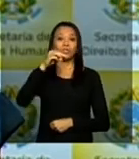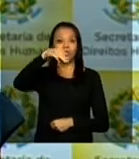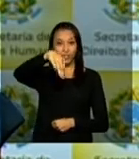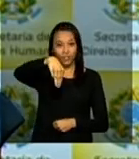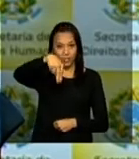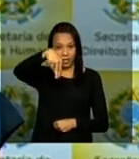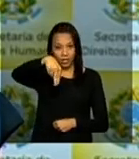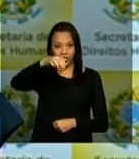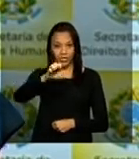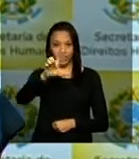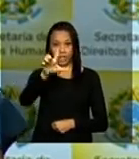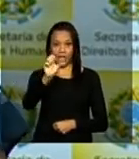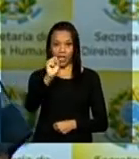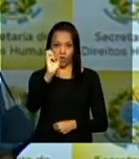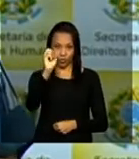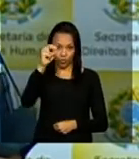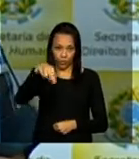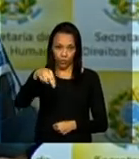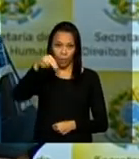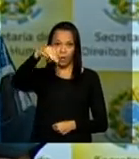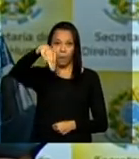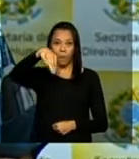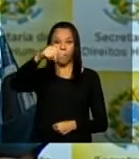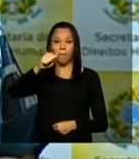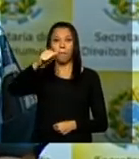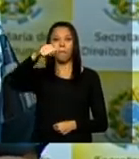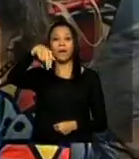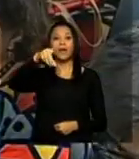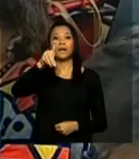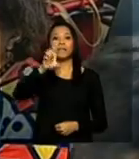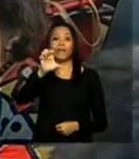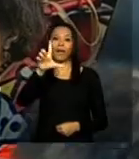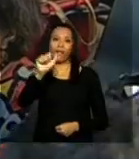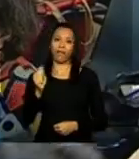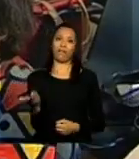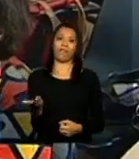é muito importante porque